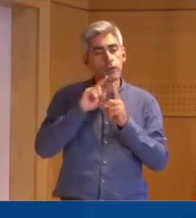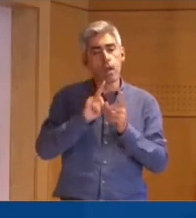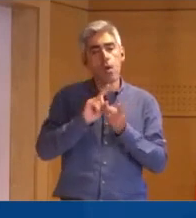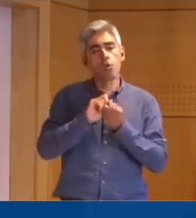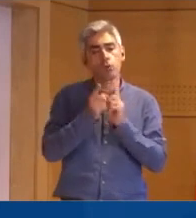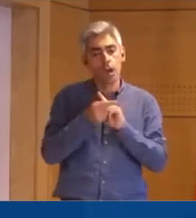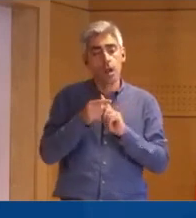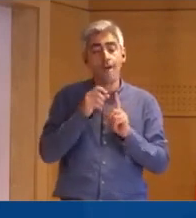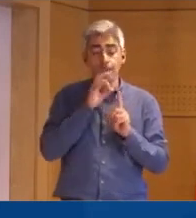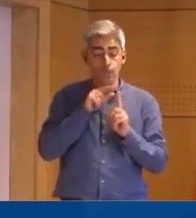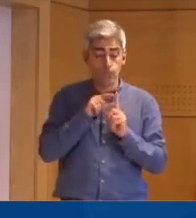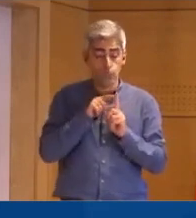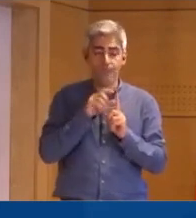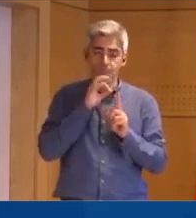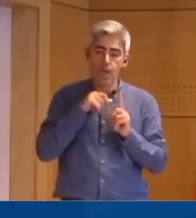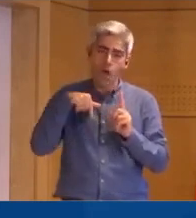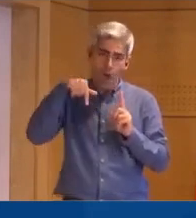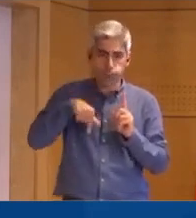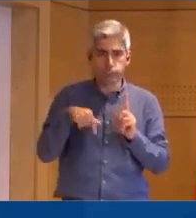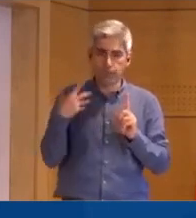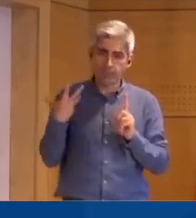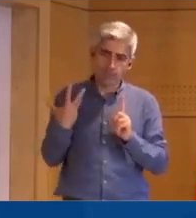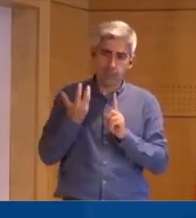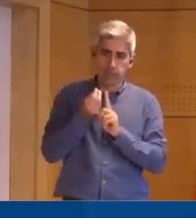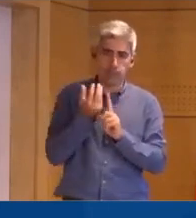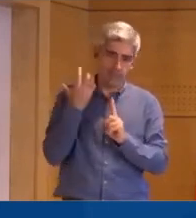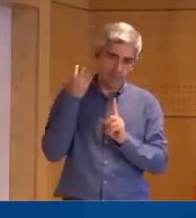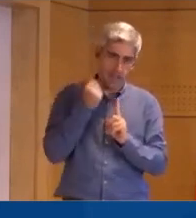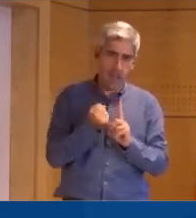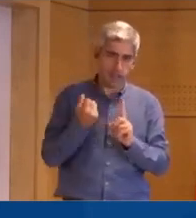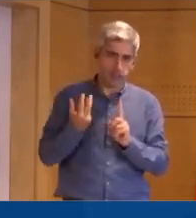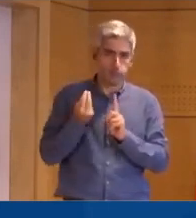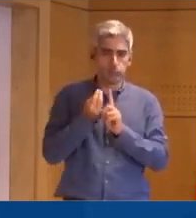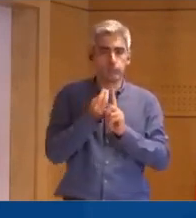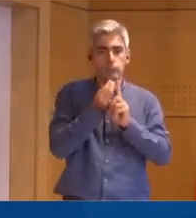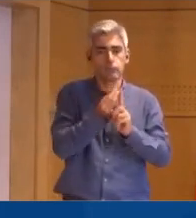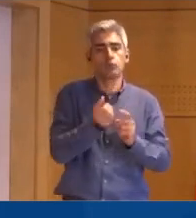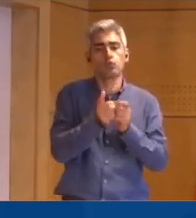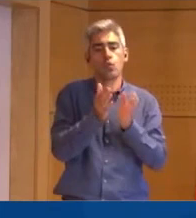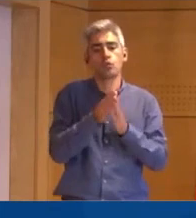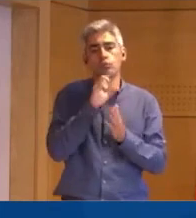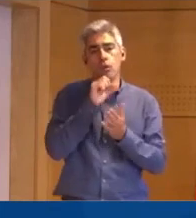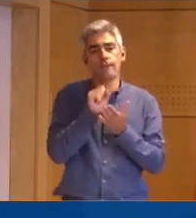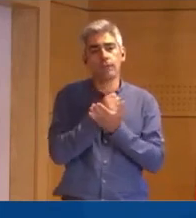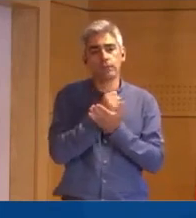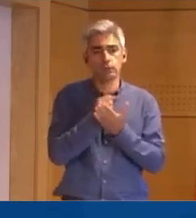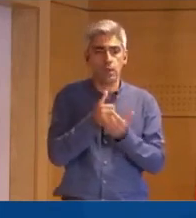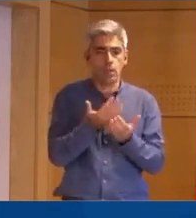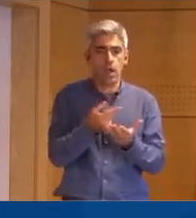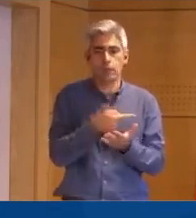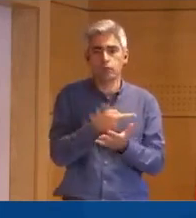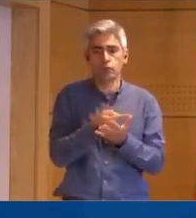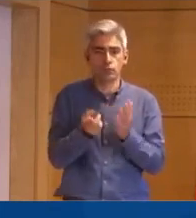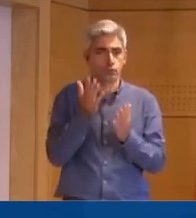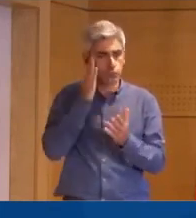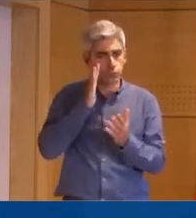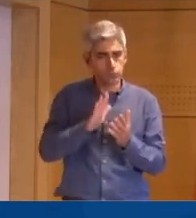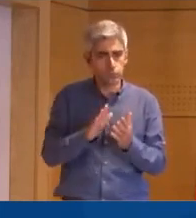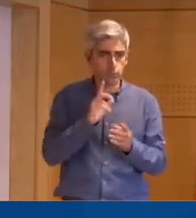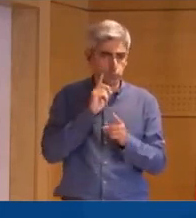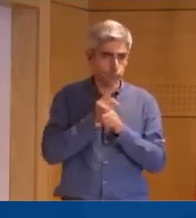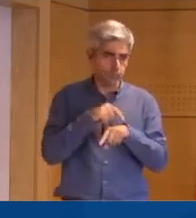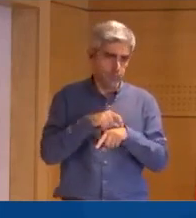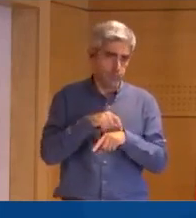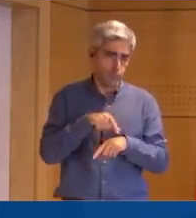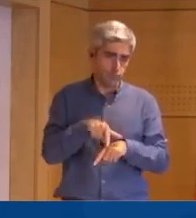pessoa possa vir já com a sua família e que, evidentemente, todos beneficiem do visto de estada e residência